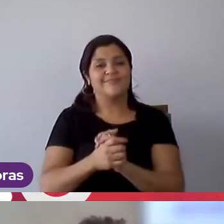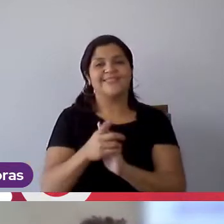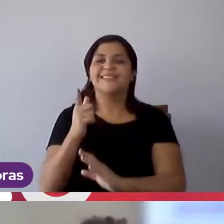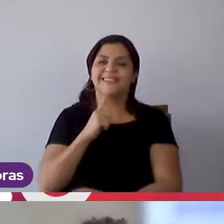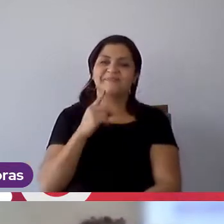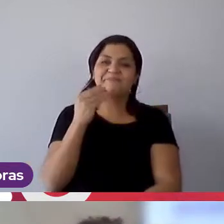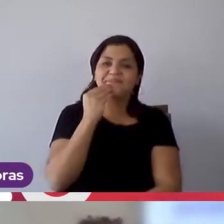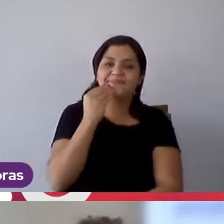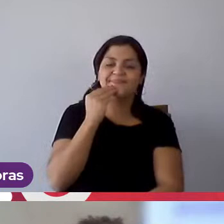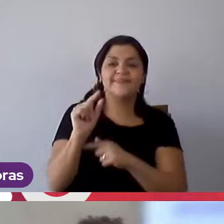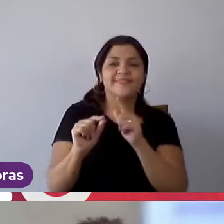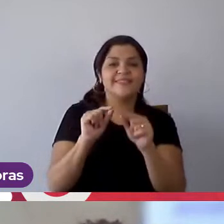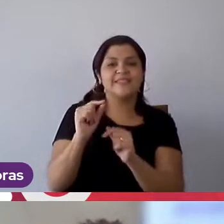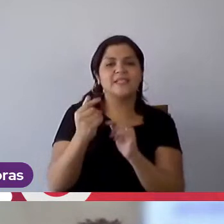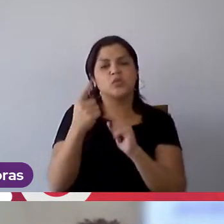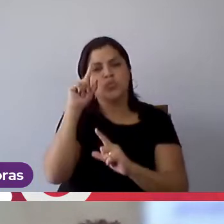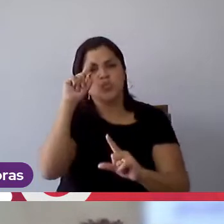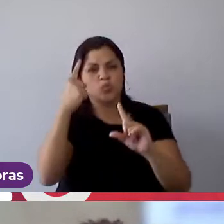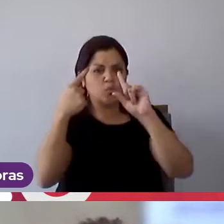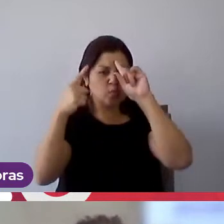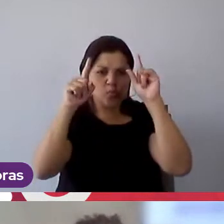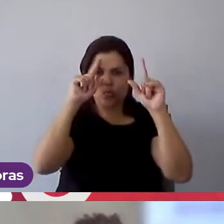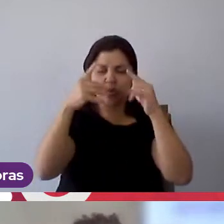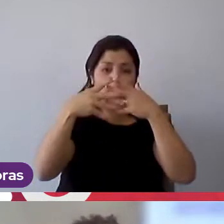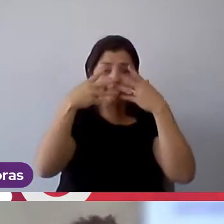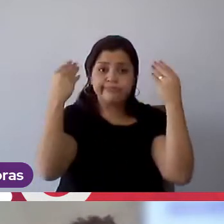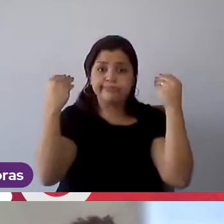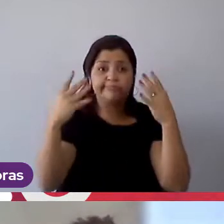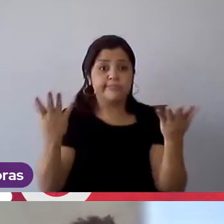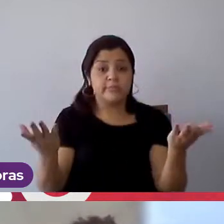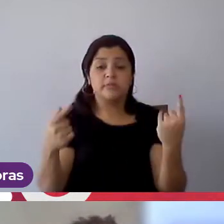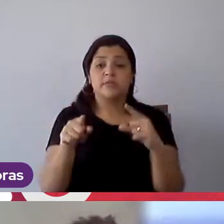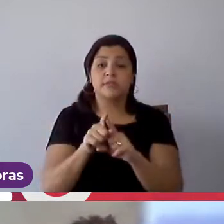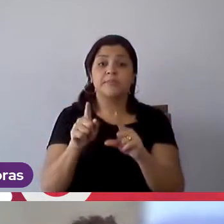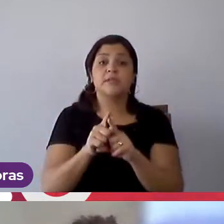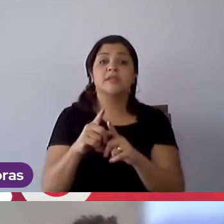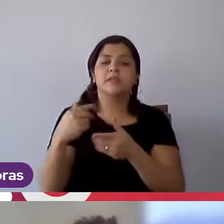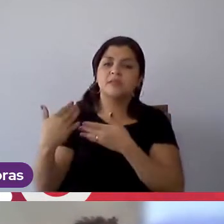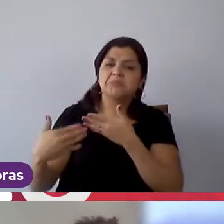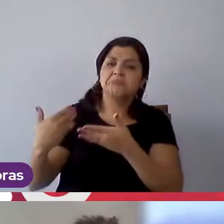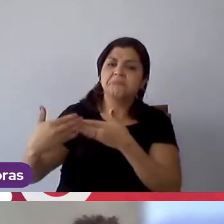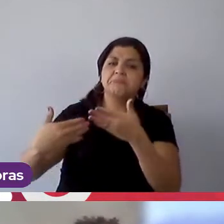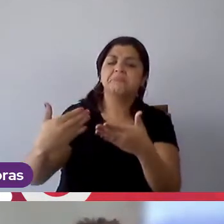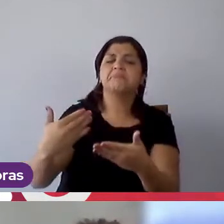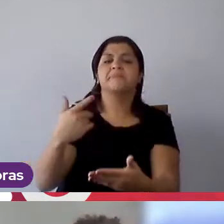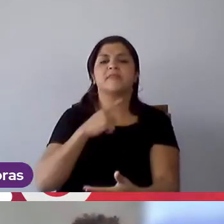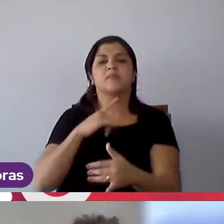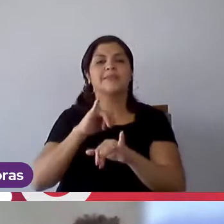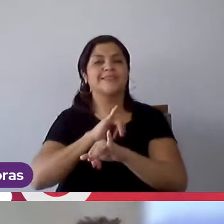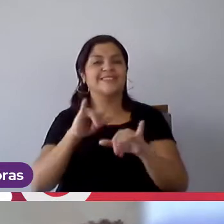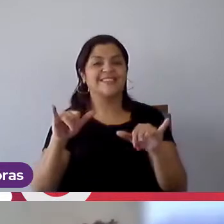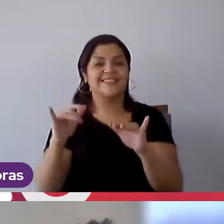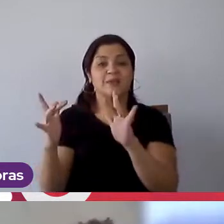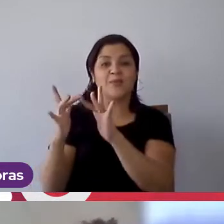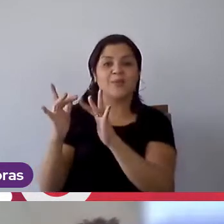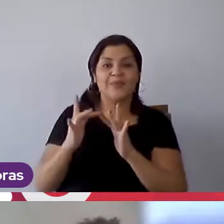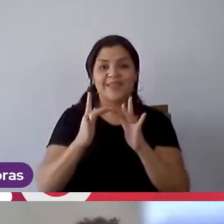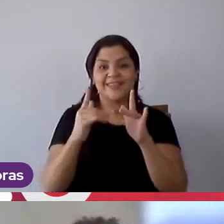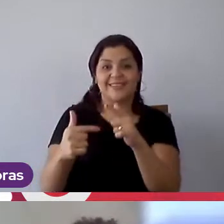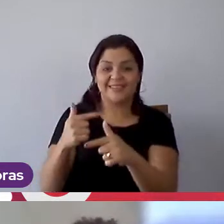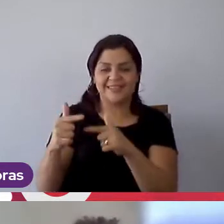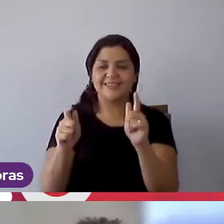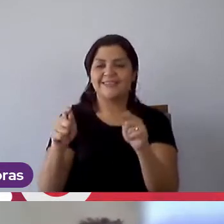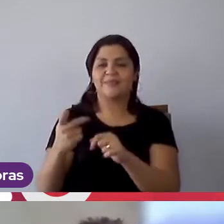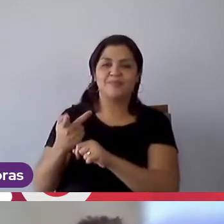oportunidade de você tirar essas dúvidas e talvez começar seu networking, que aí você vai buscando